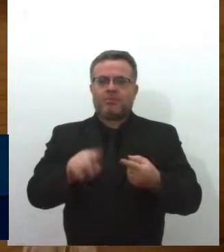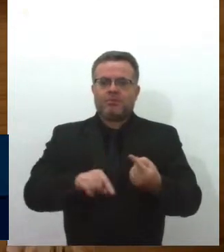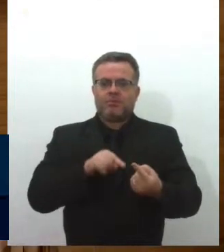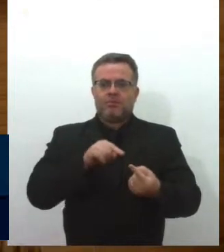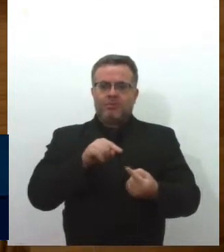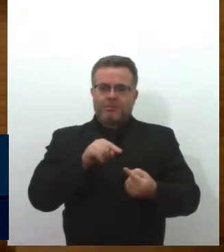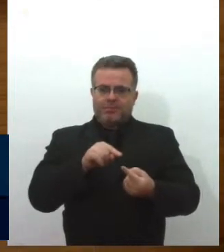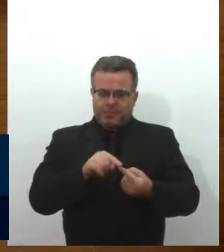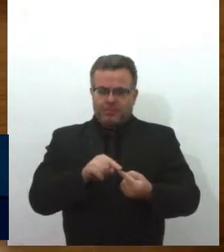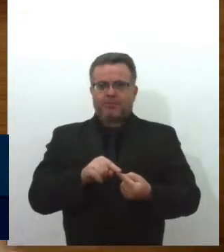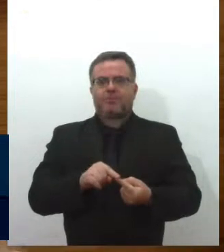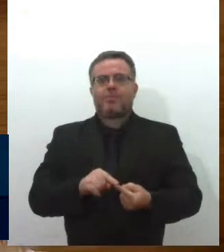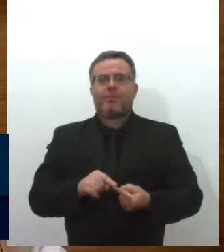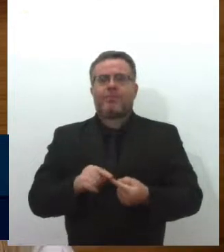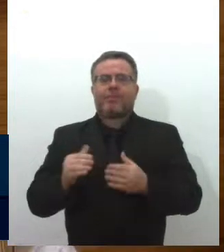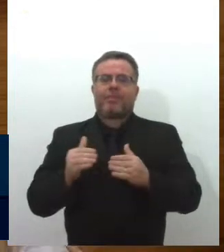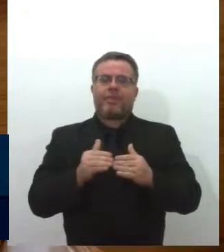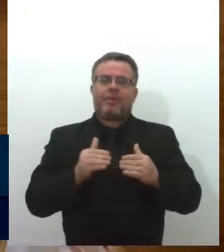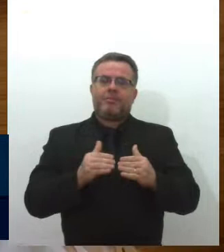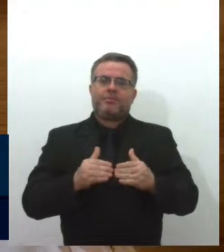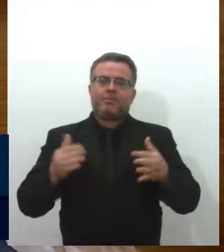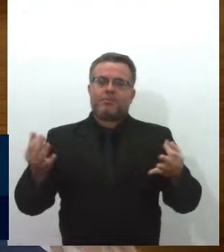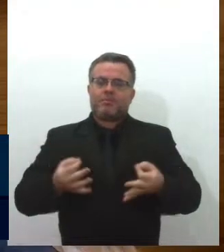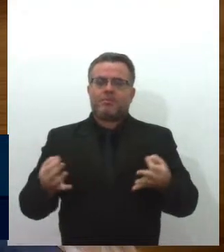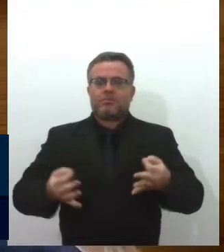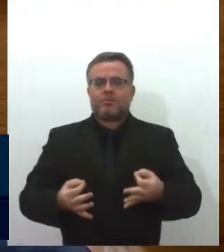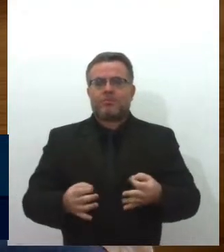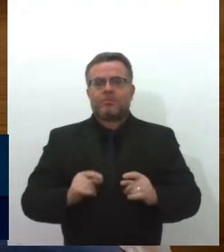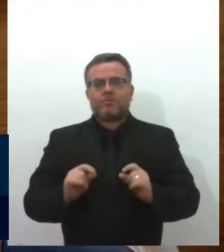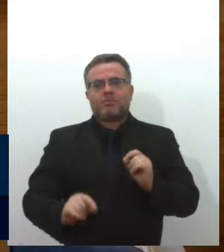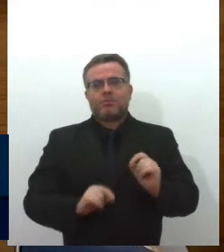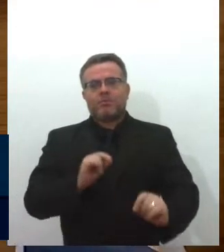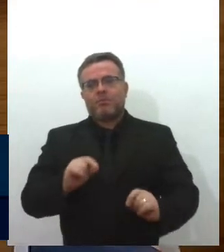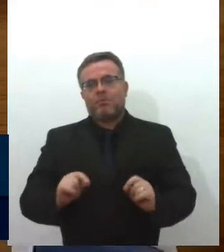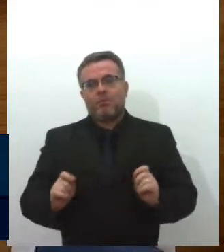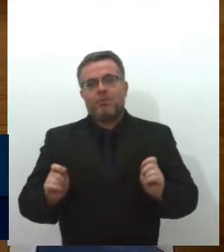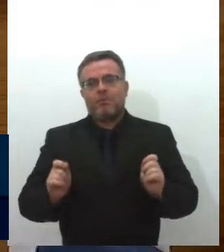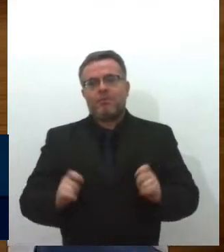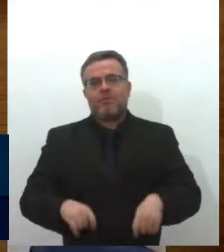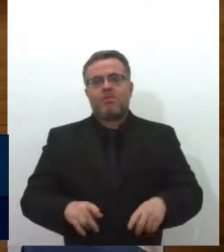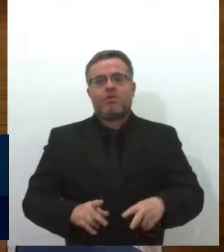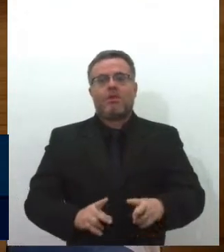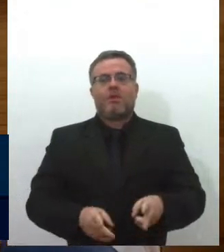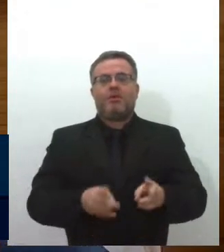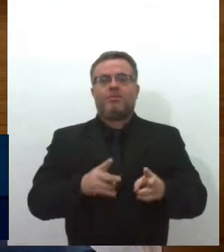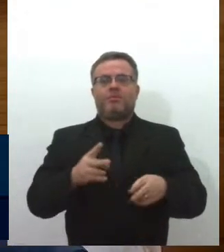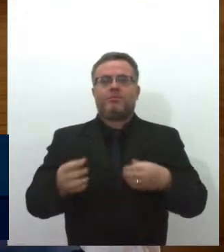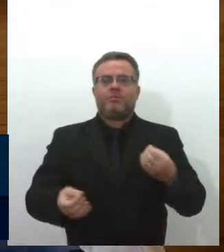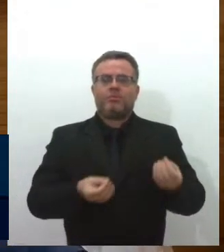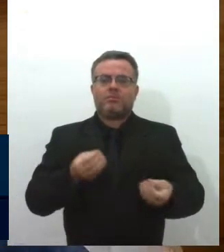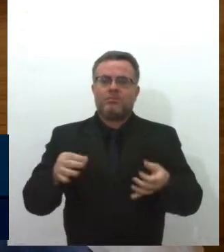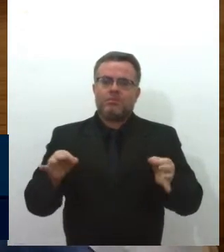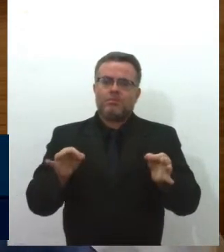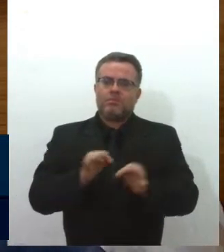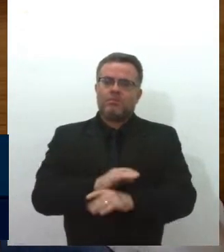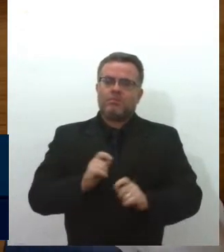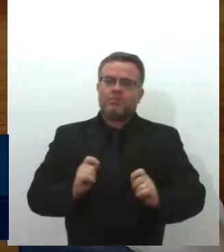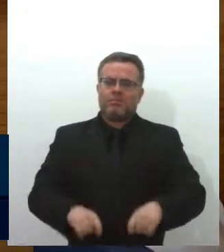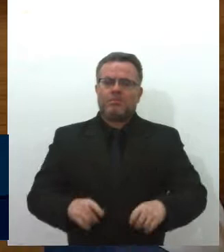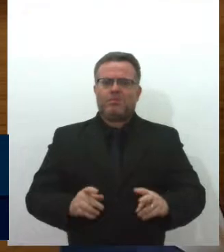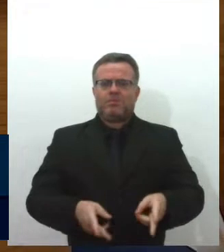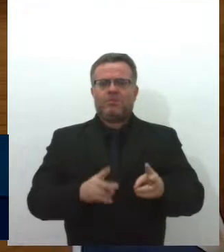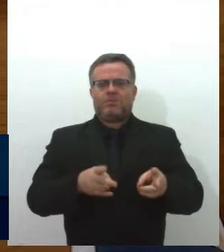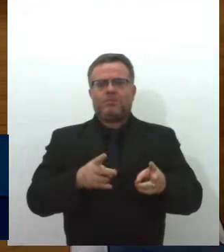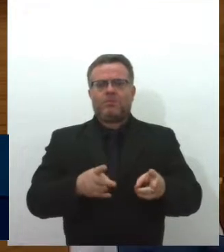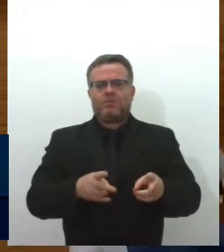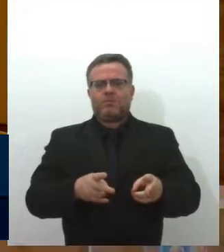estabelecida que era exatamente teve ter essa estatística. Me lembro que,